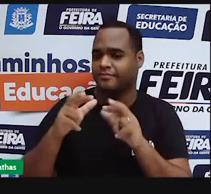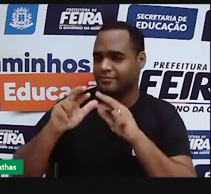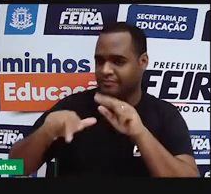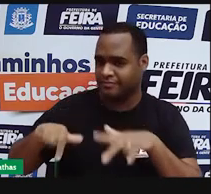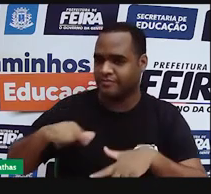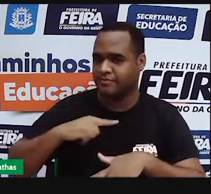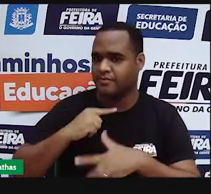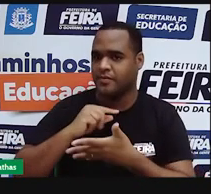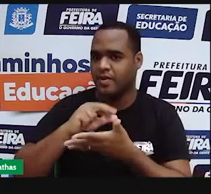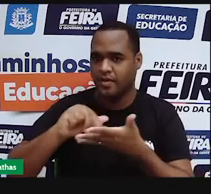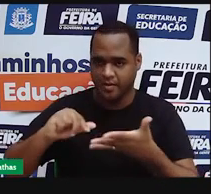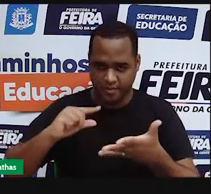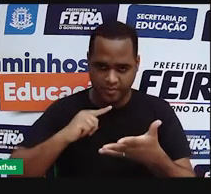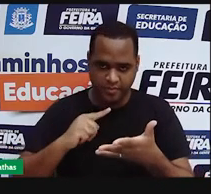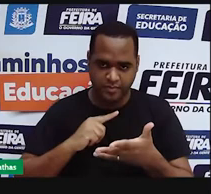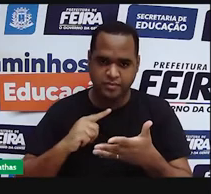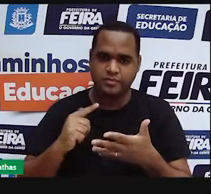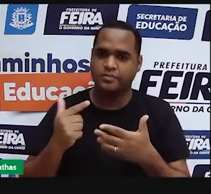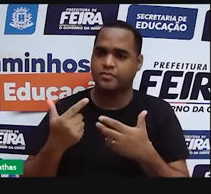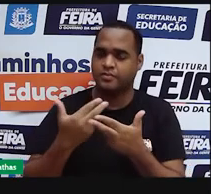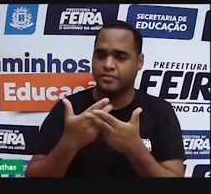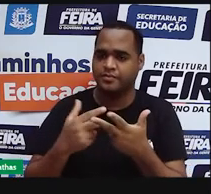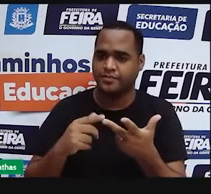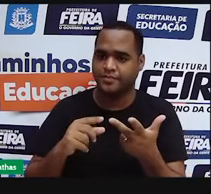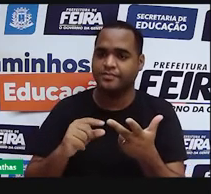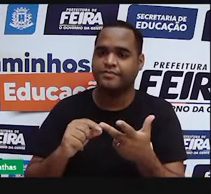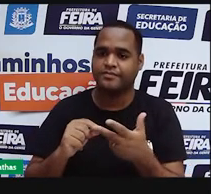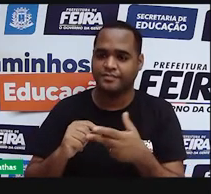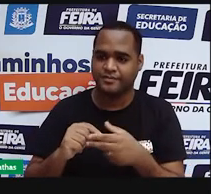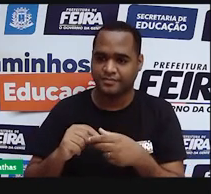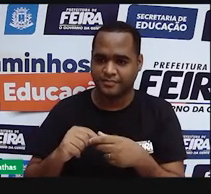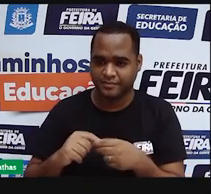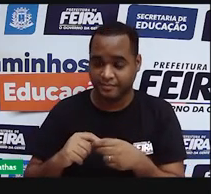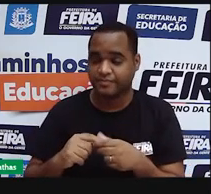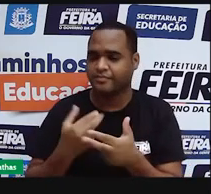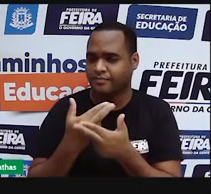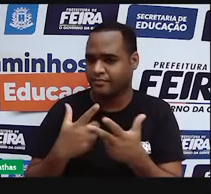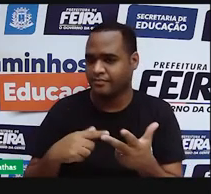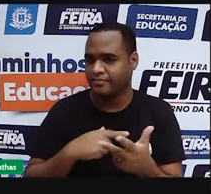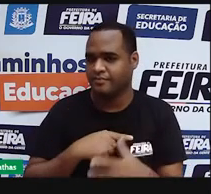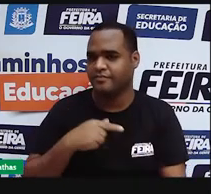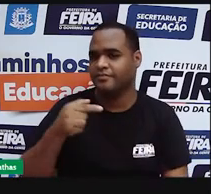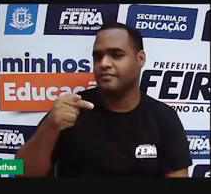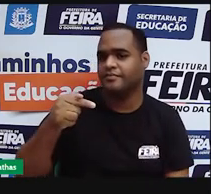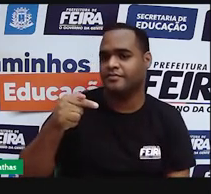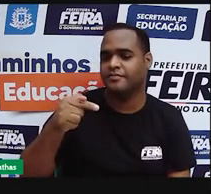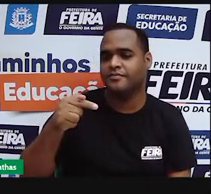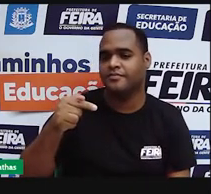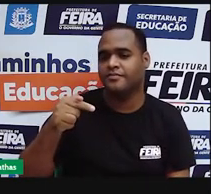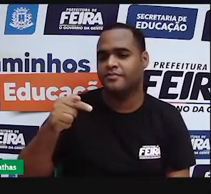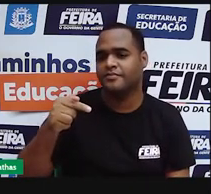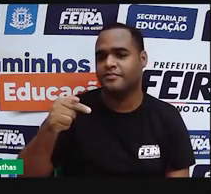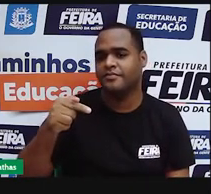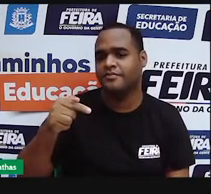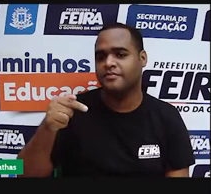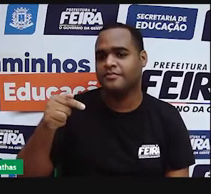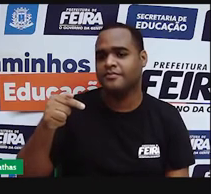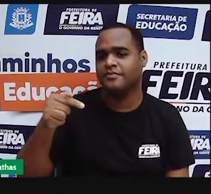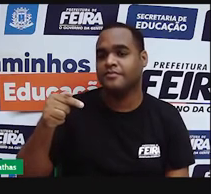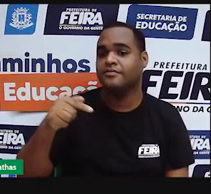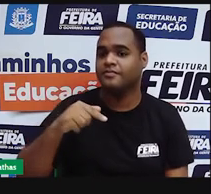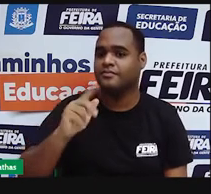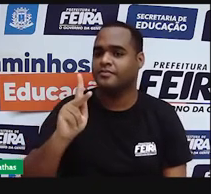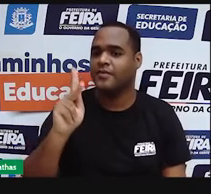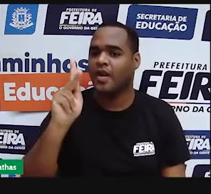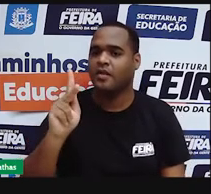quantidade de camadas eletrônicas que existem ao todo. Então, como eu já falei, são sete camadas eletrônicas que vão de K até